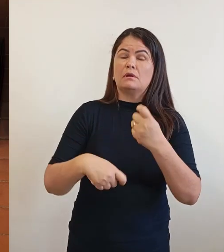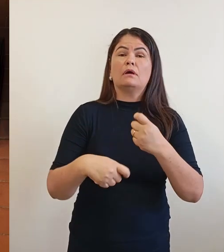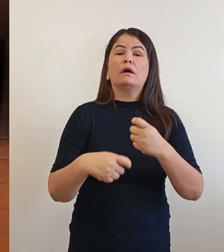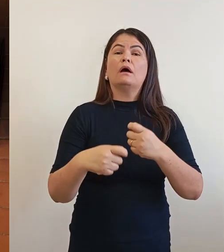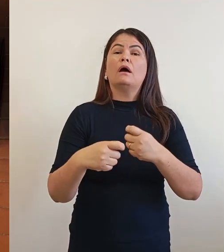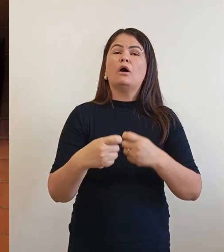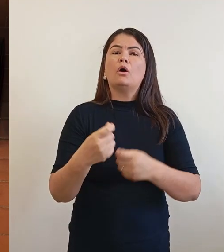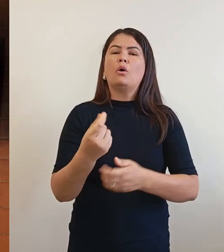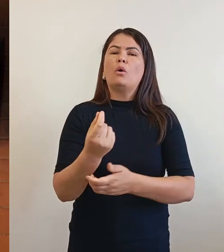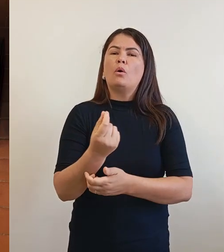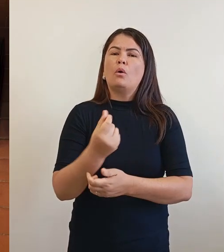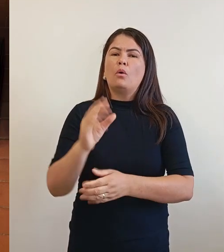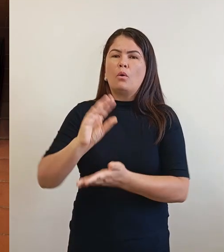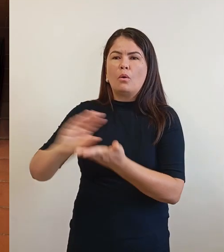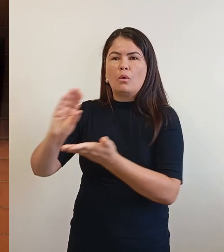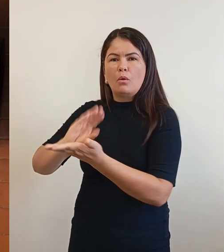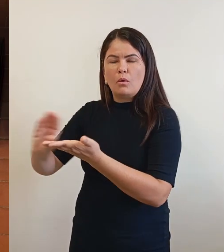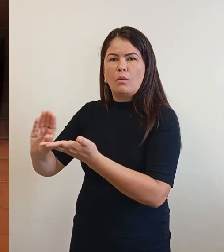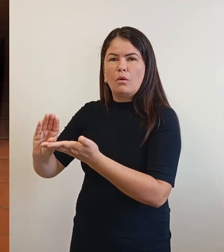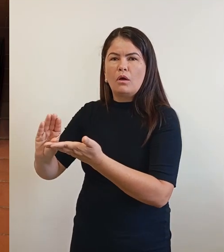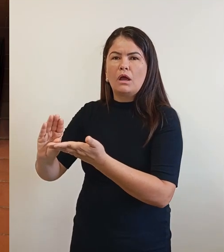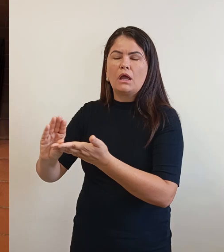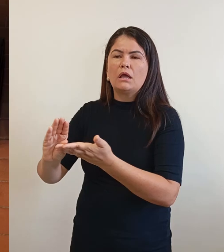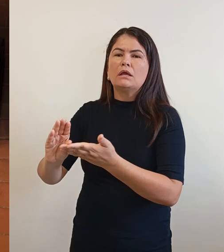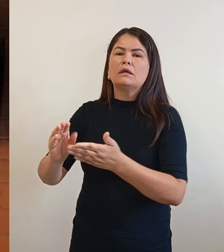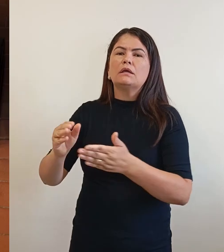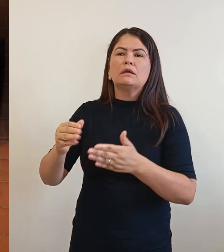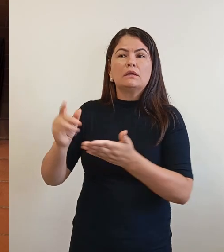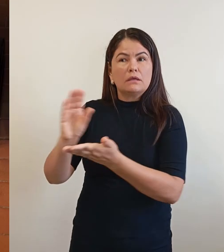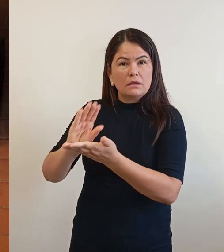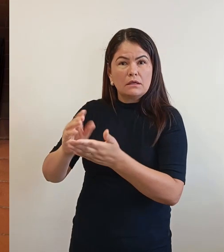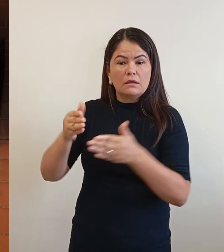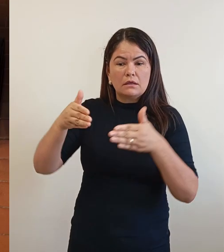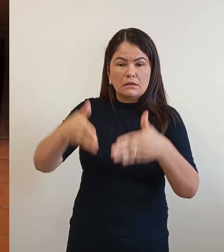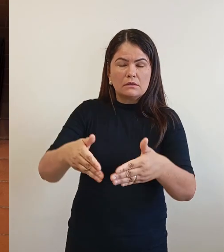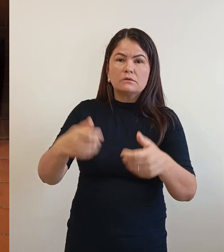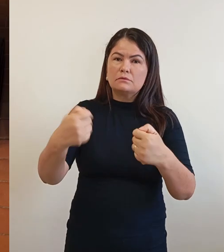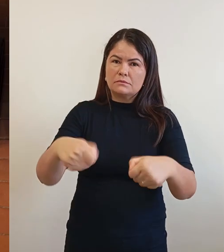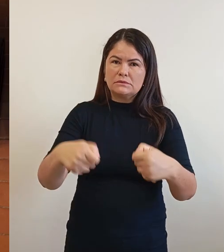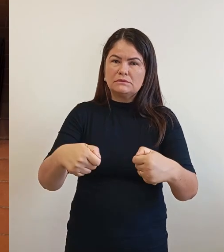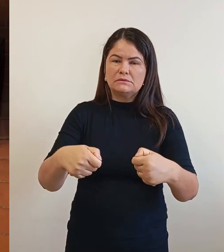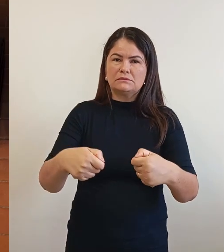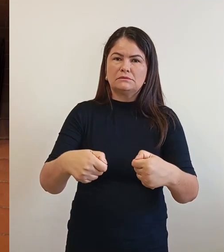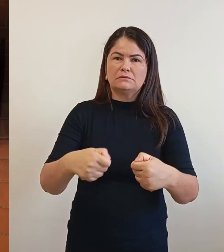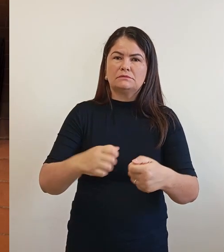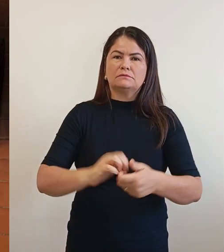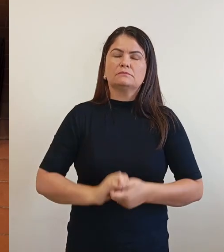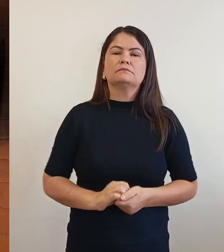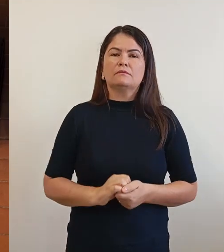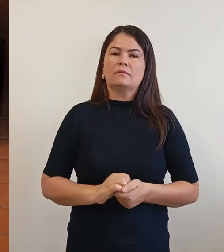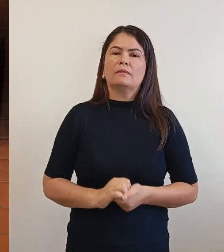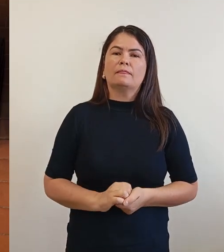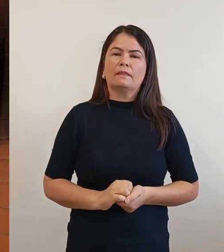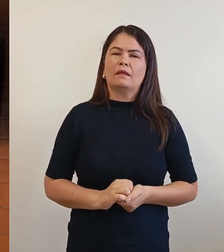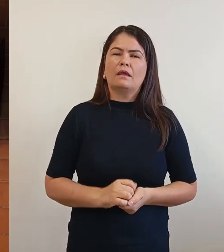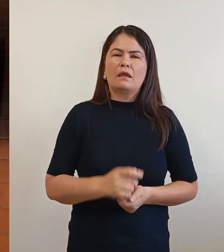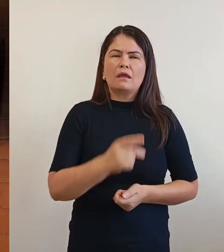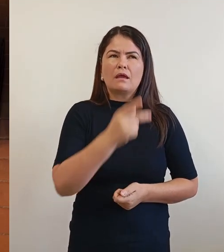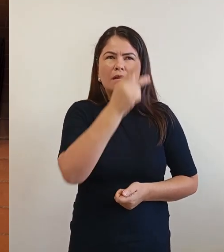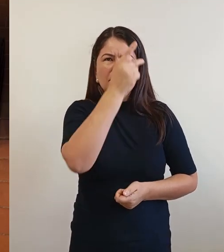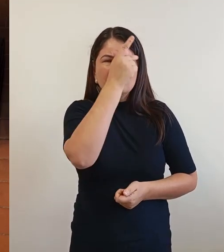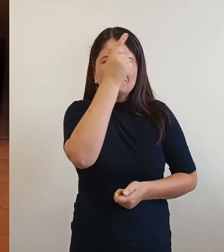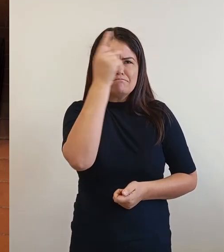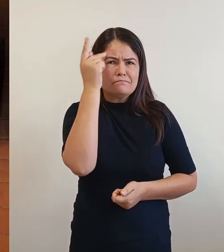precisa de chegar. Que naquela pessoa lá no final da rua, naquele cidadão lá na